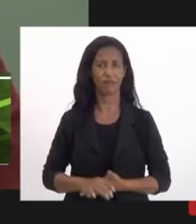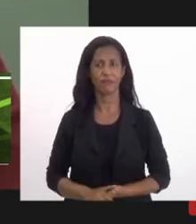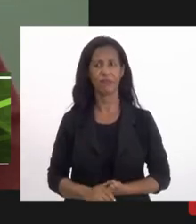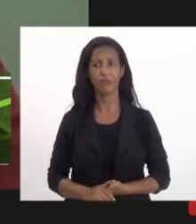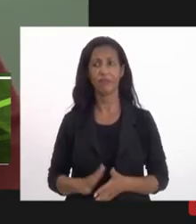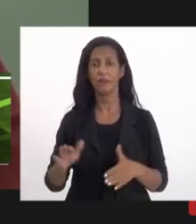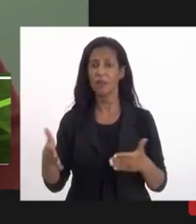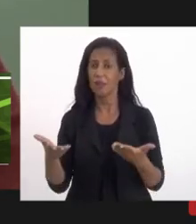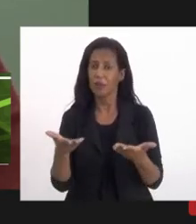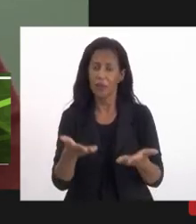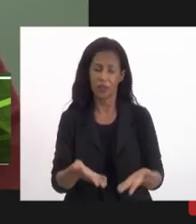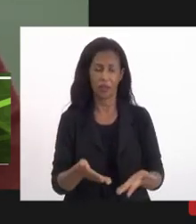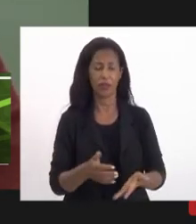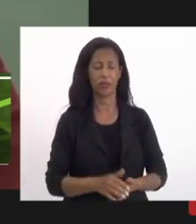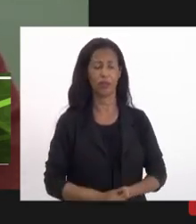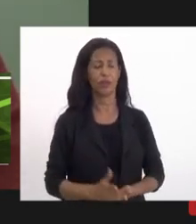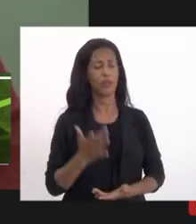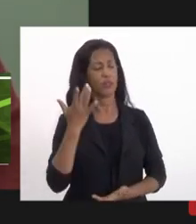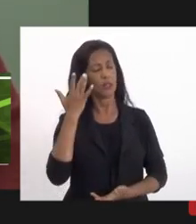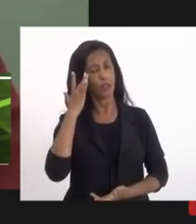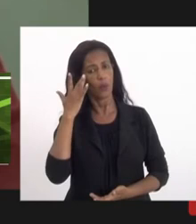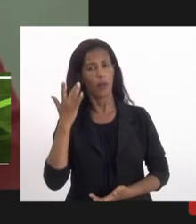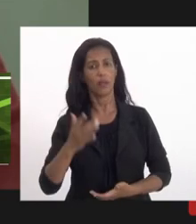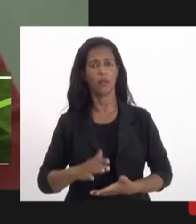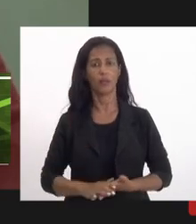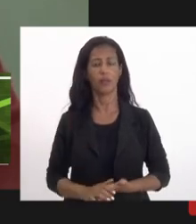Então, é isso, eu acho que como, assim,